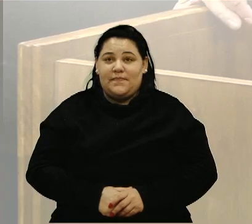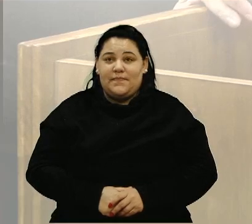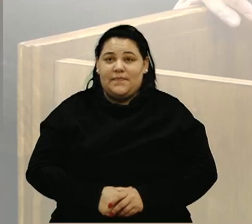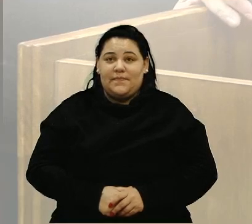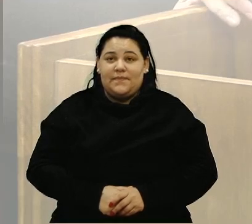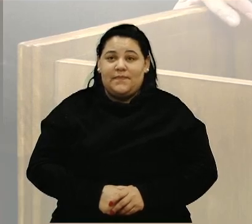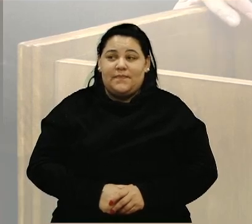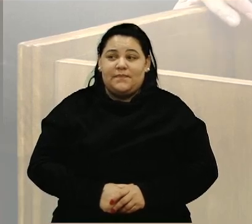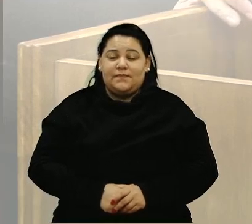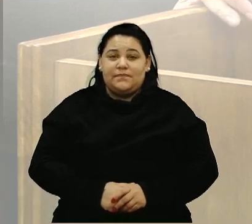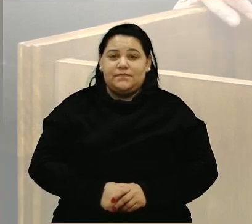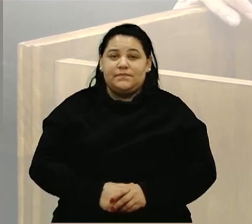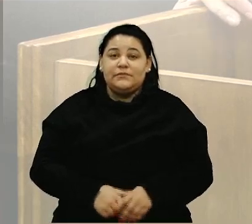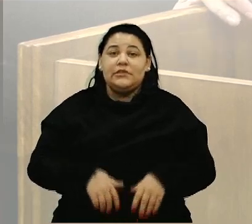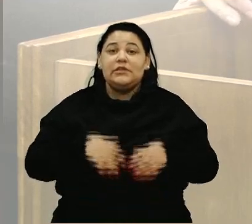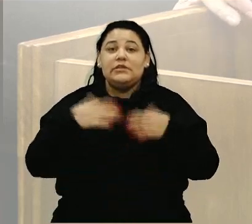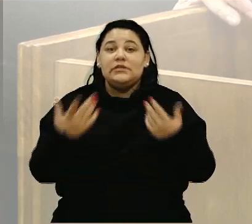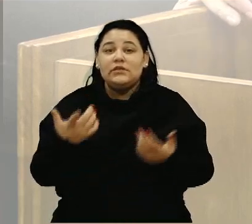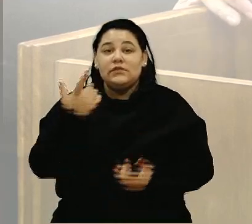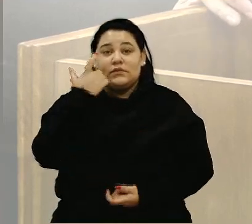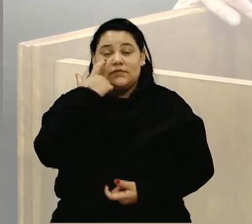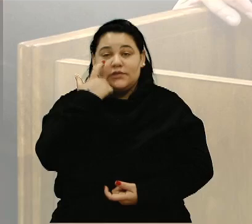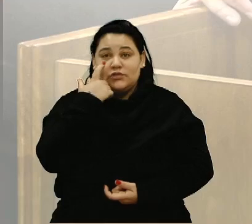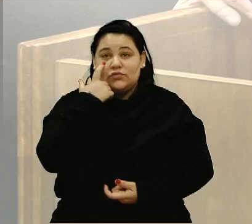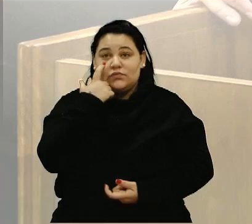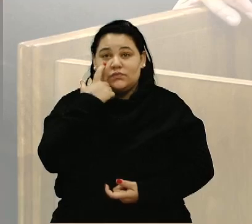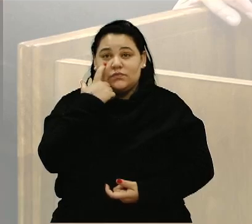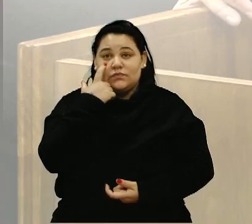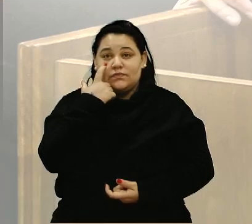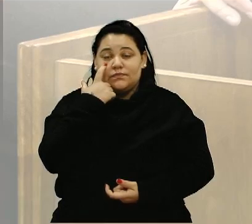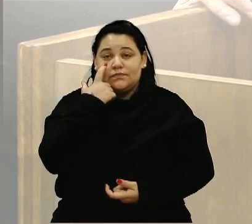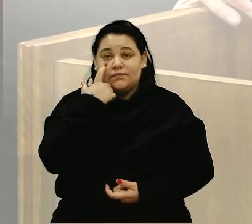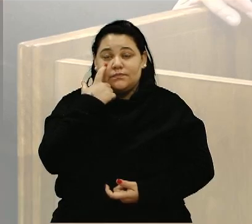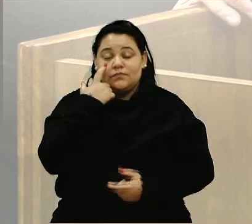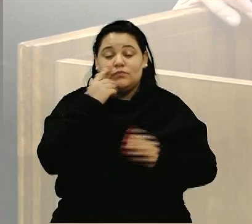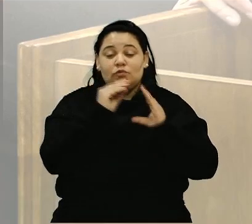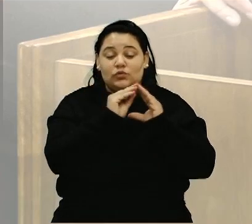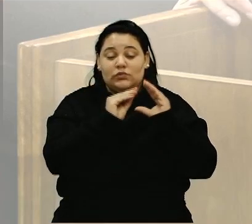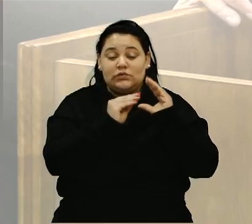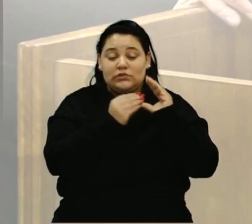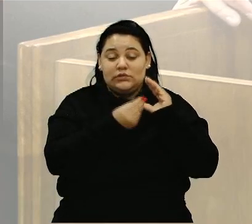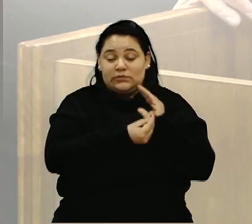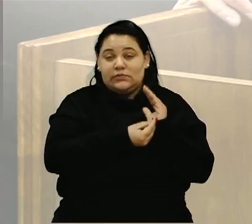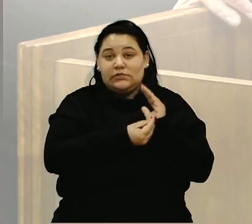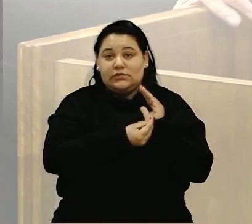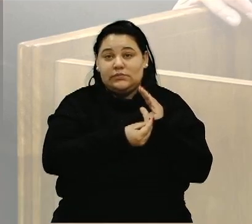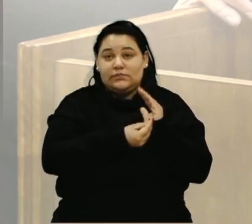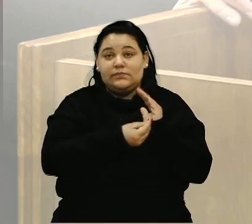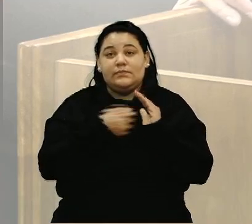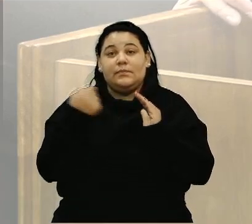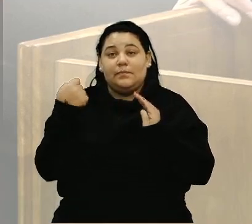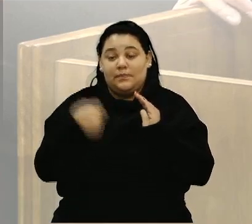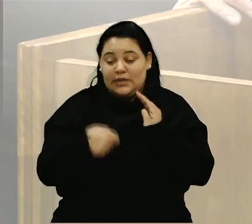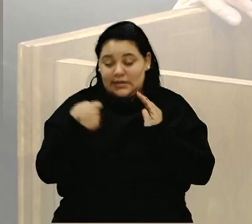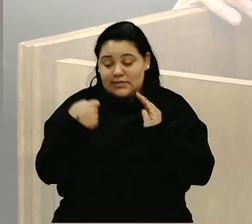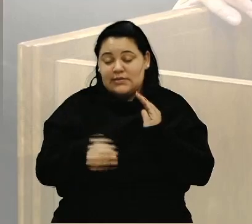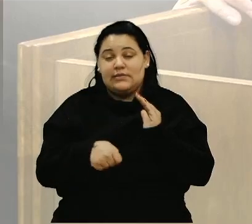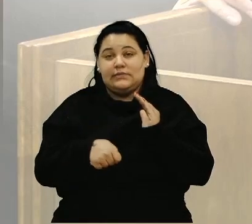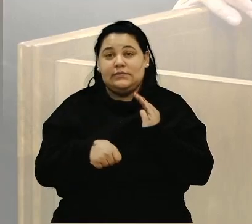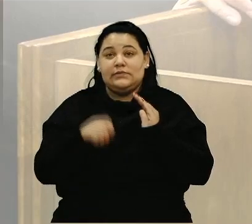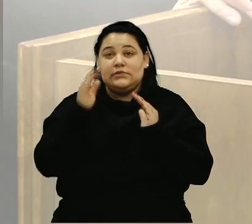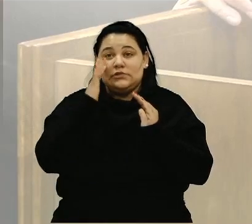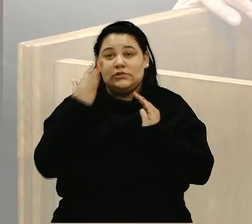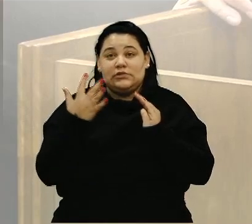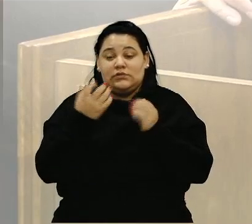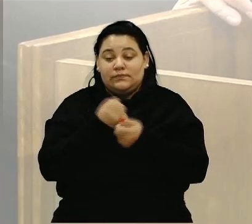Então, eu vejo uma saída, o Samai precisa resolver